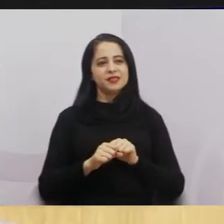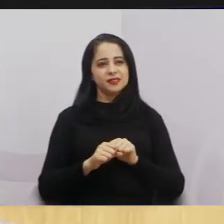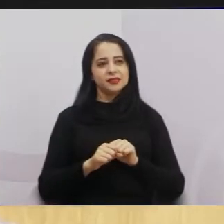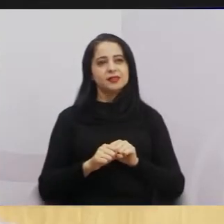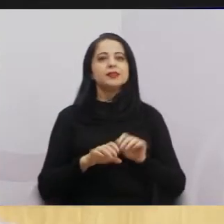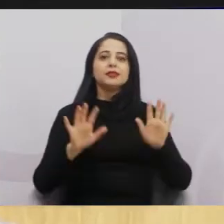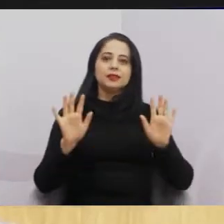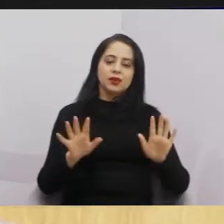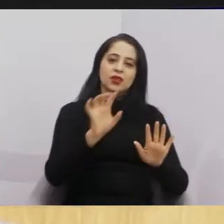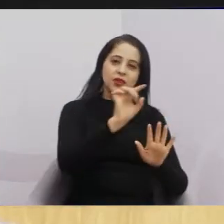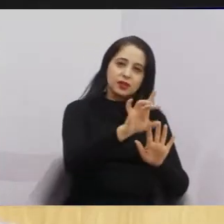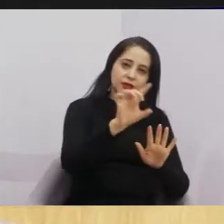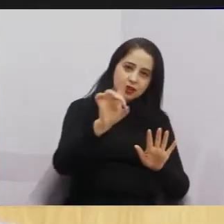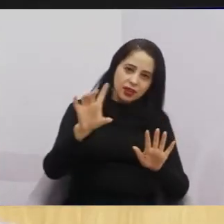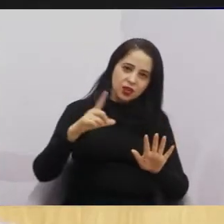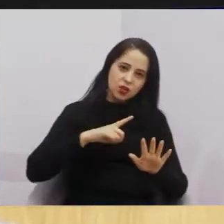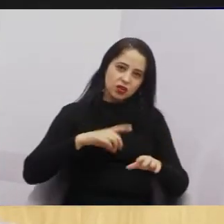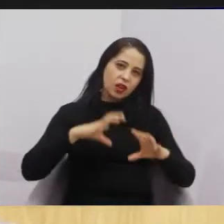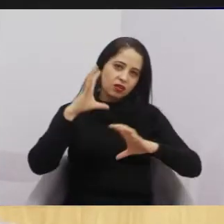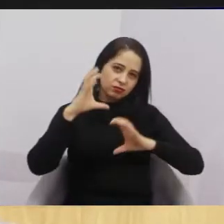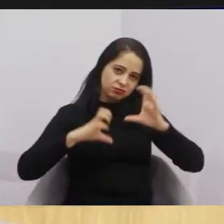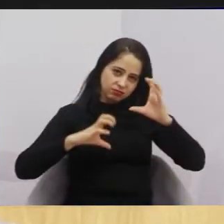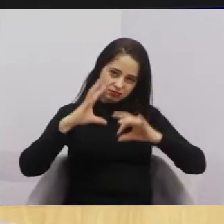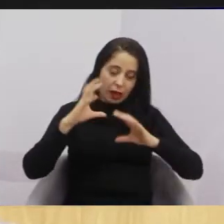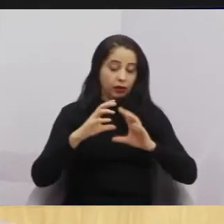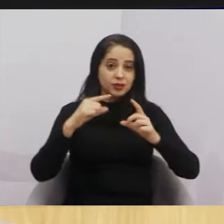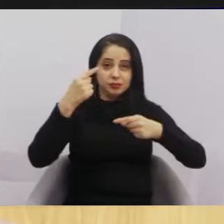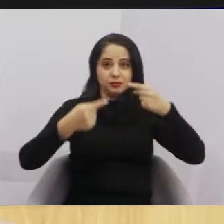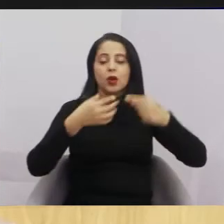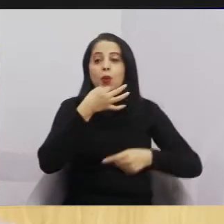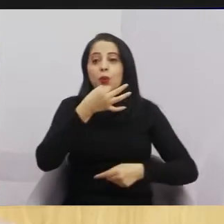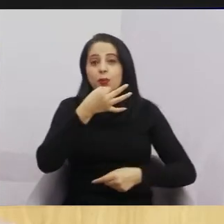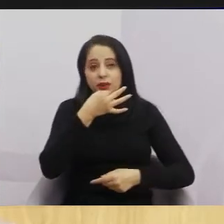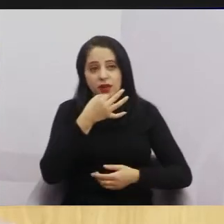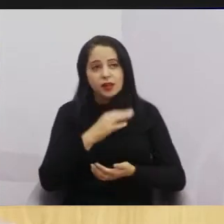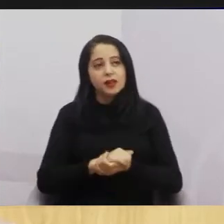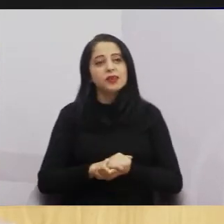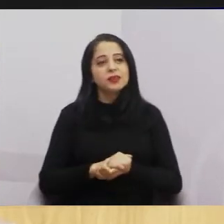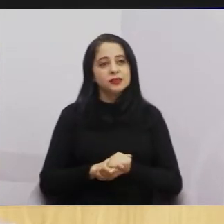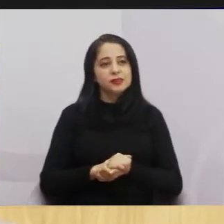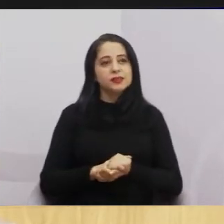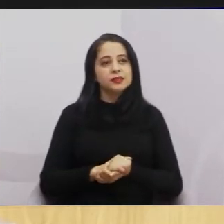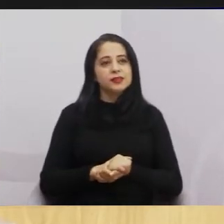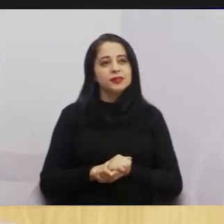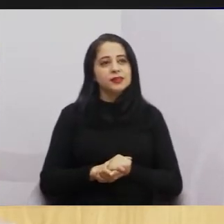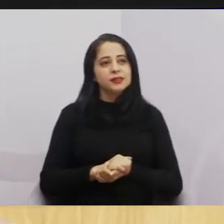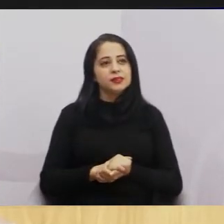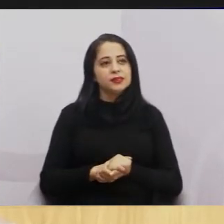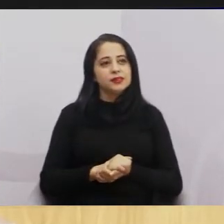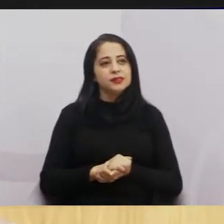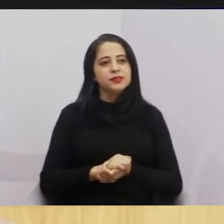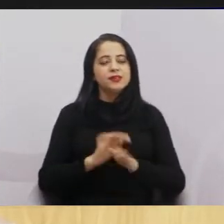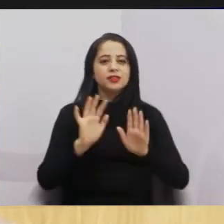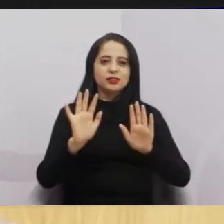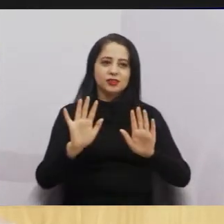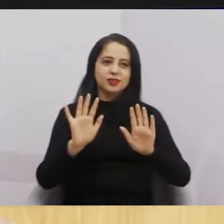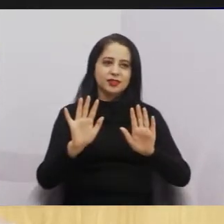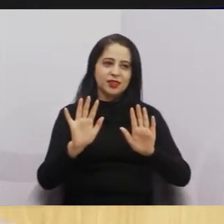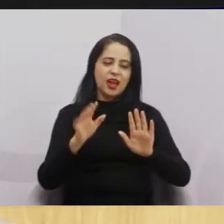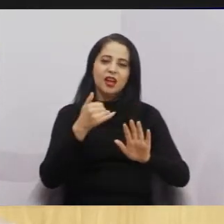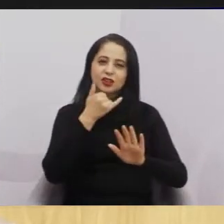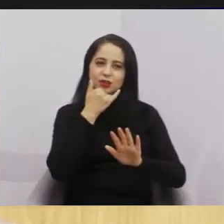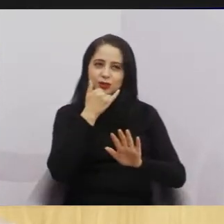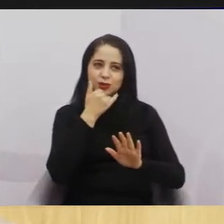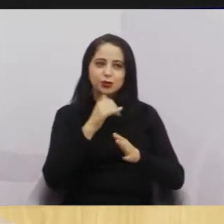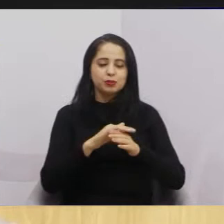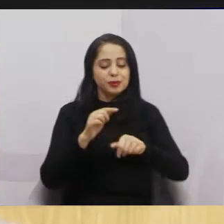tem o seu discurso, tá bom? eu sou três horas da tarde, falei que ia falar só um pouquinho, mas já passou o tempo todo.